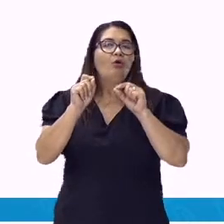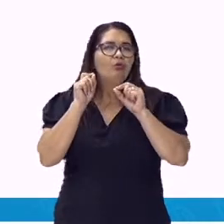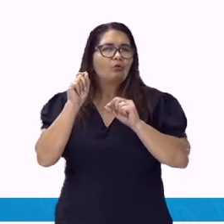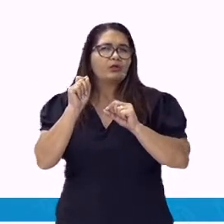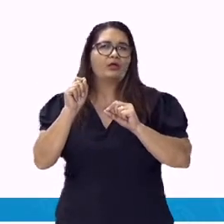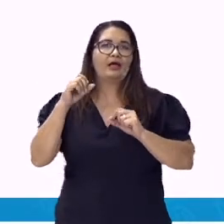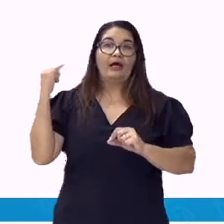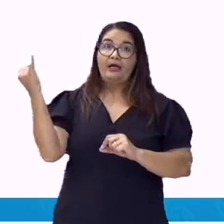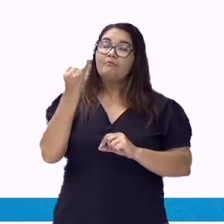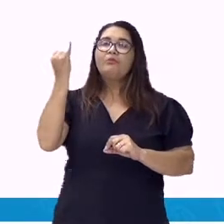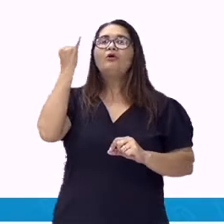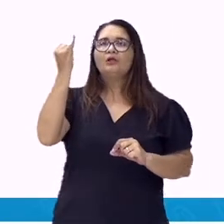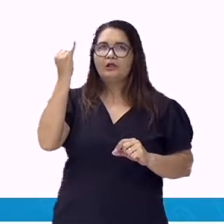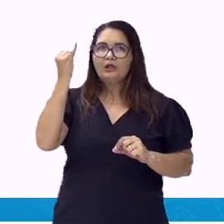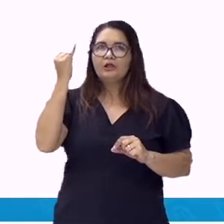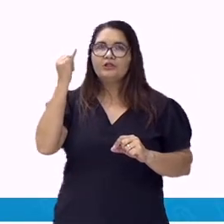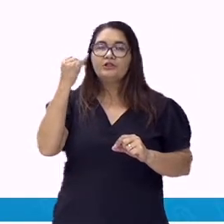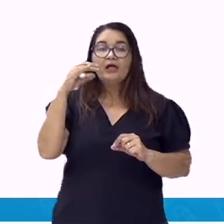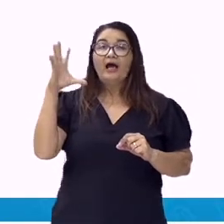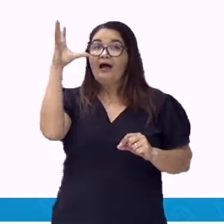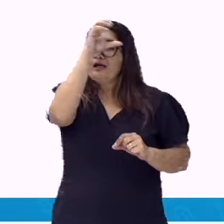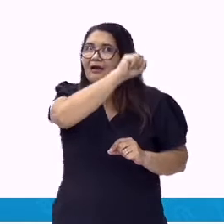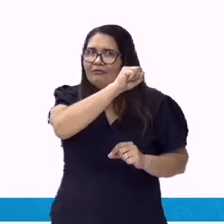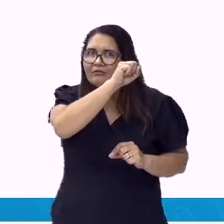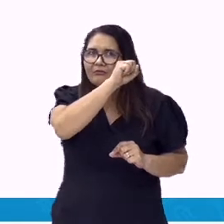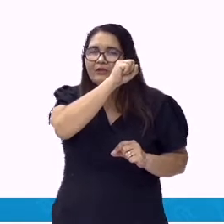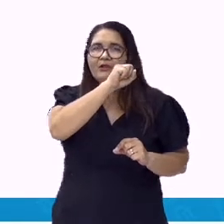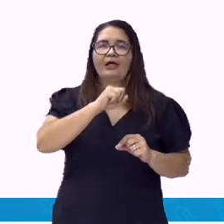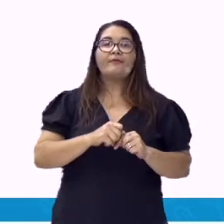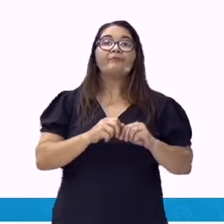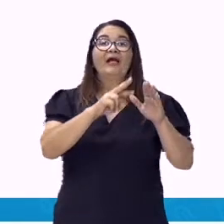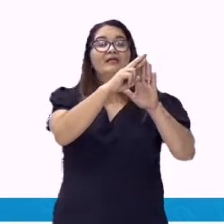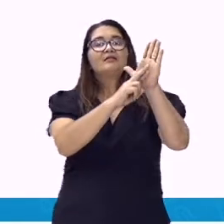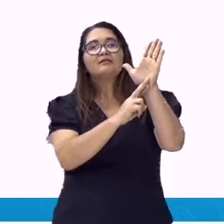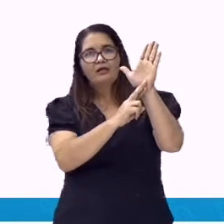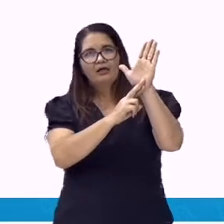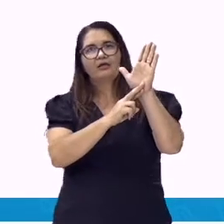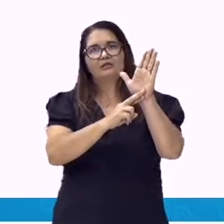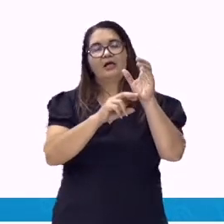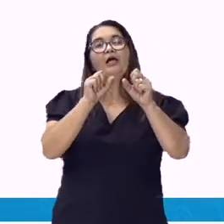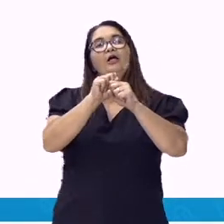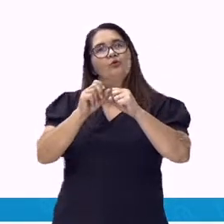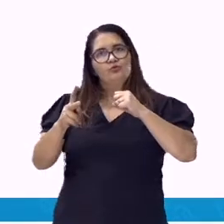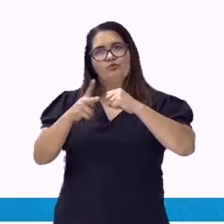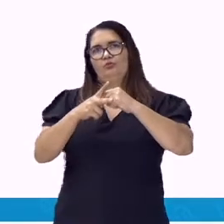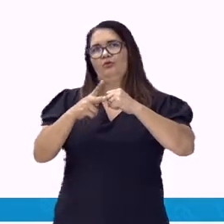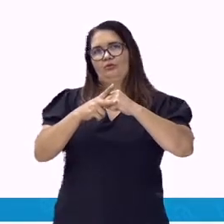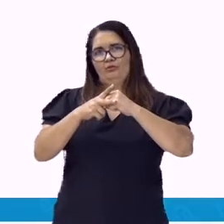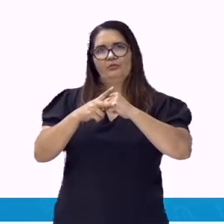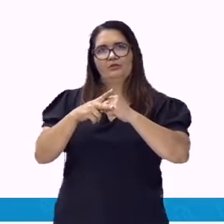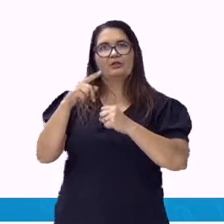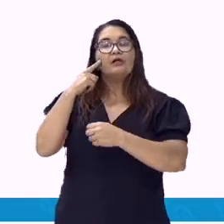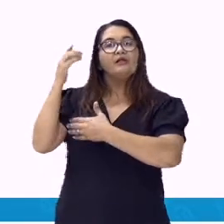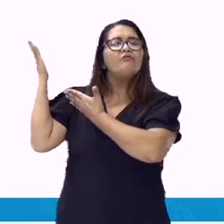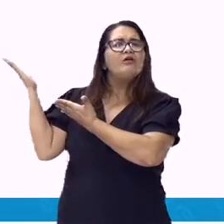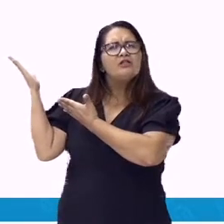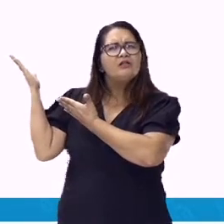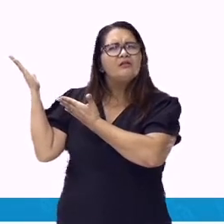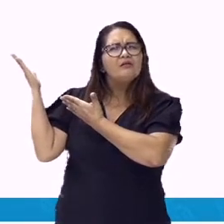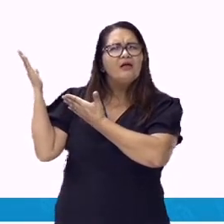utilizados com o valor de pronomes adjetivos ou o contrário. Observe a palavra tudo.